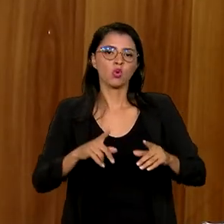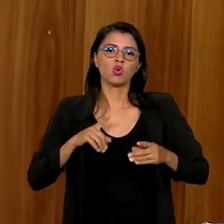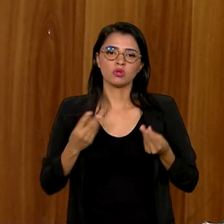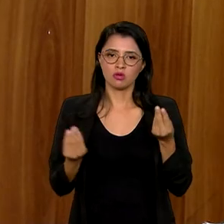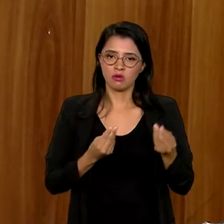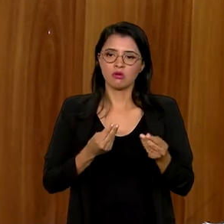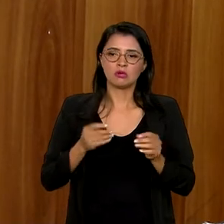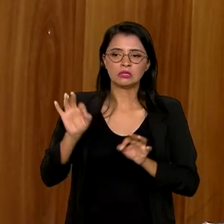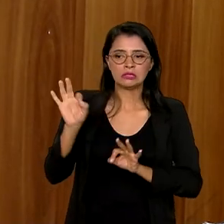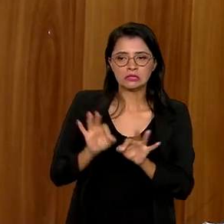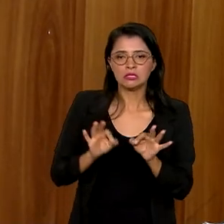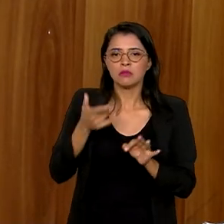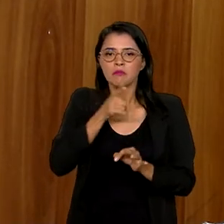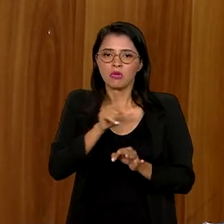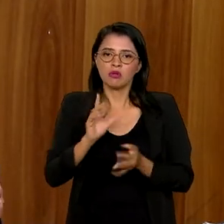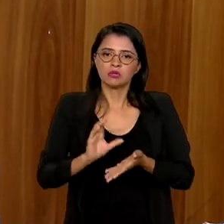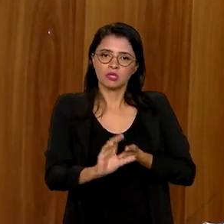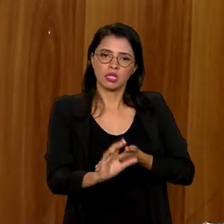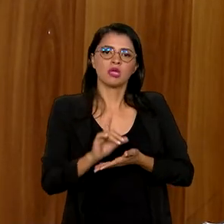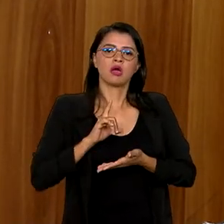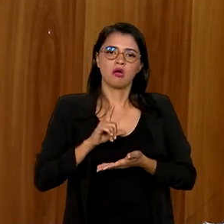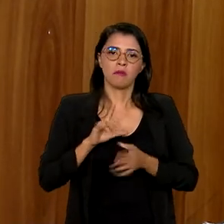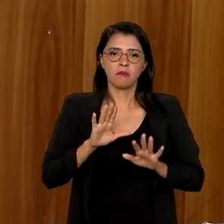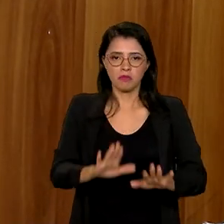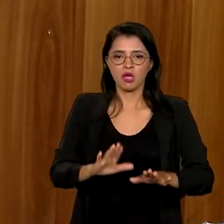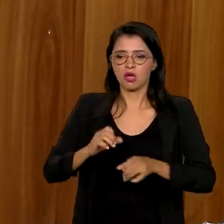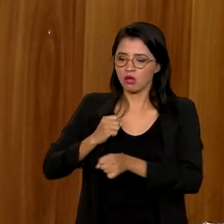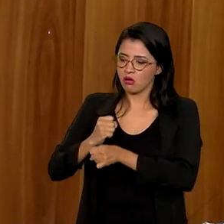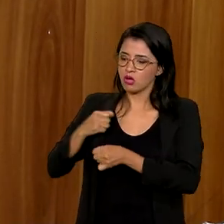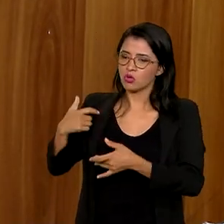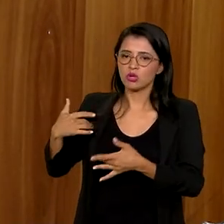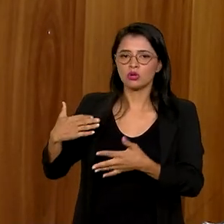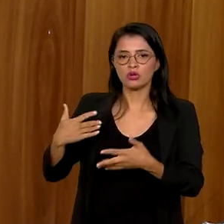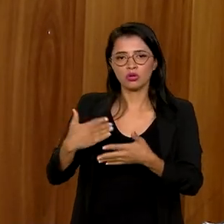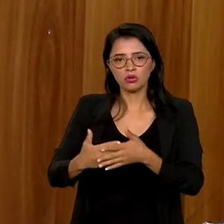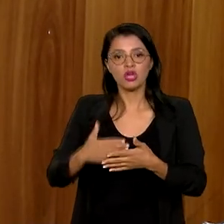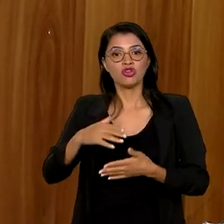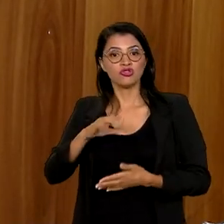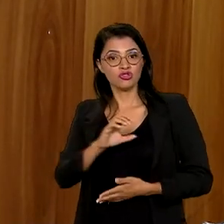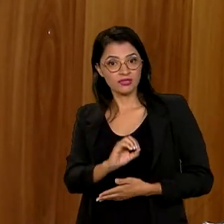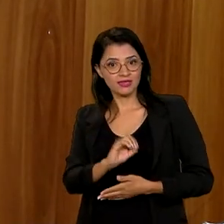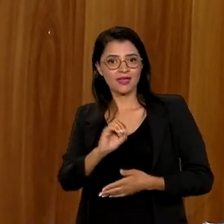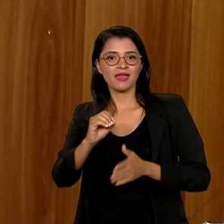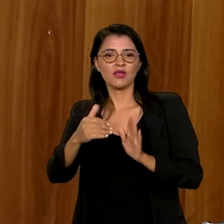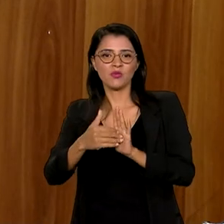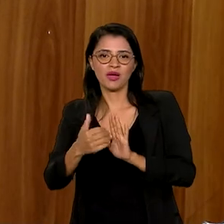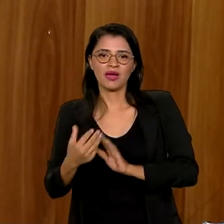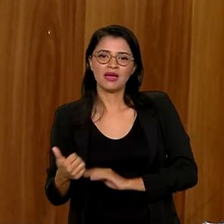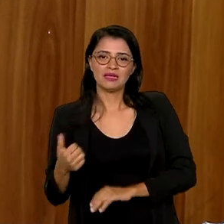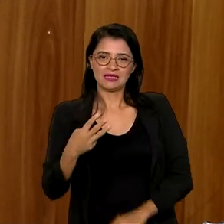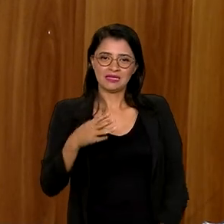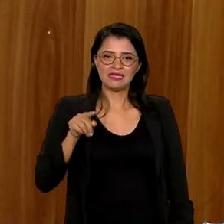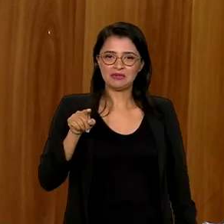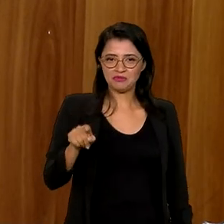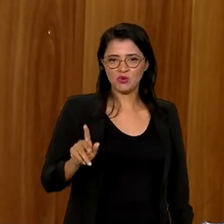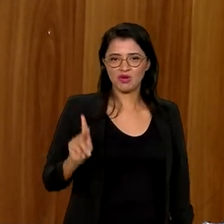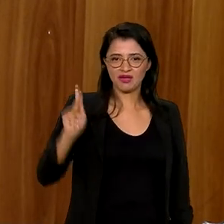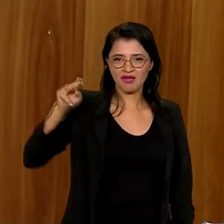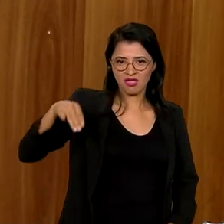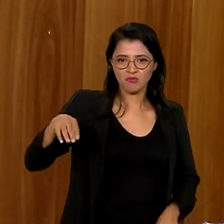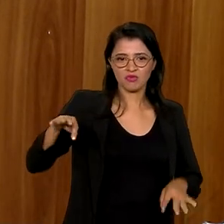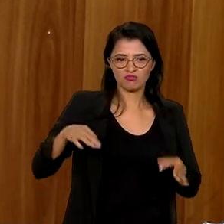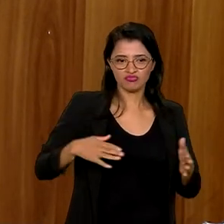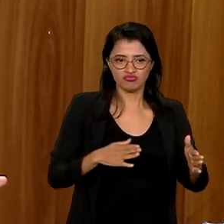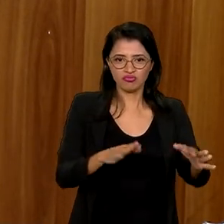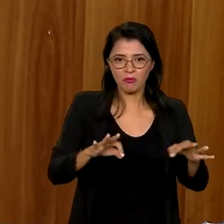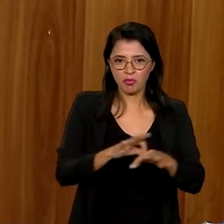para entregar um volume de investimentos. Ao longo dos anos, como eu disse, nós passamos de zero para 13 mil quilômetros de rodovias concedidas. Isso